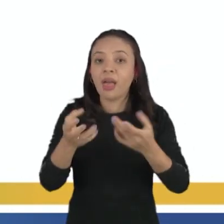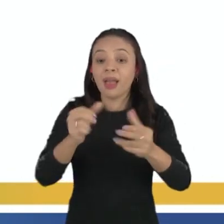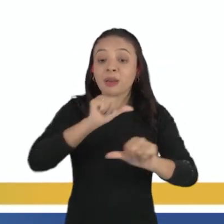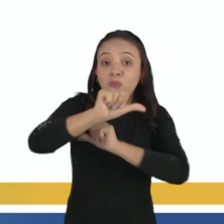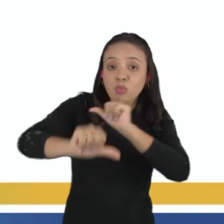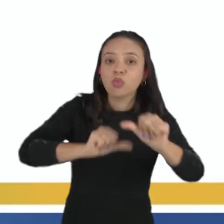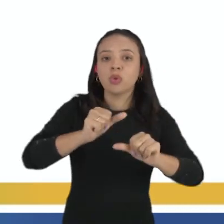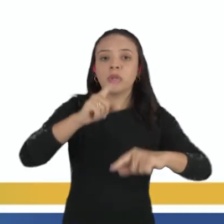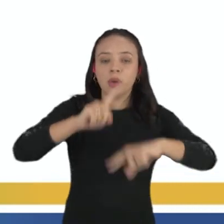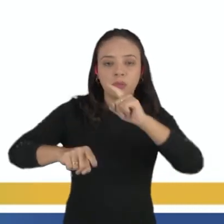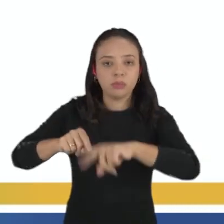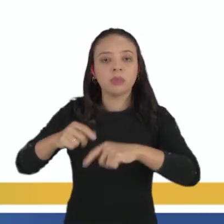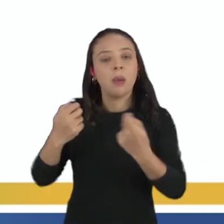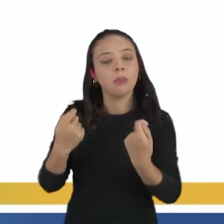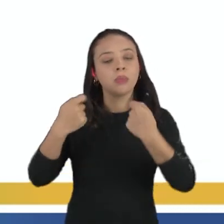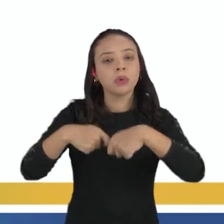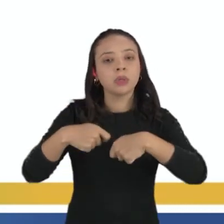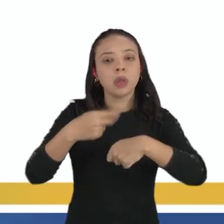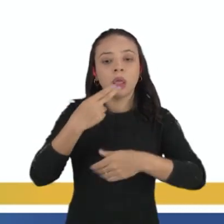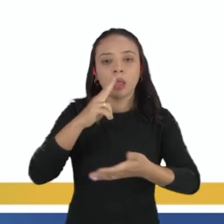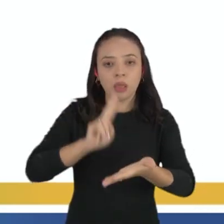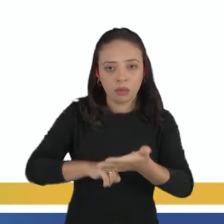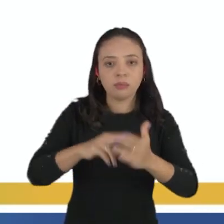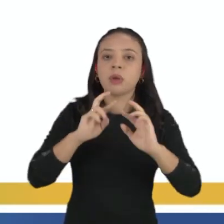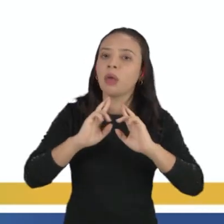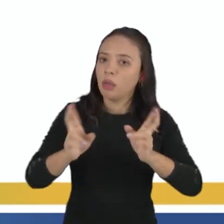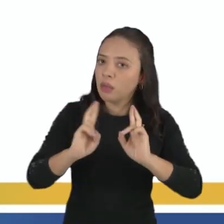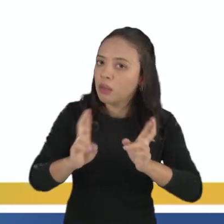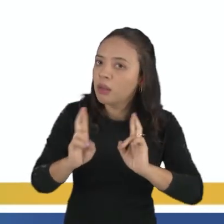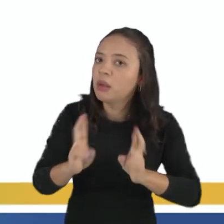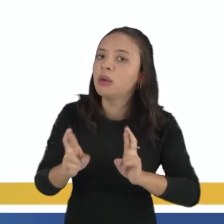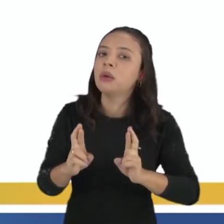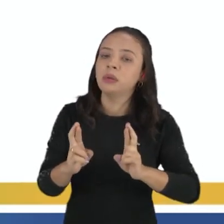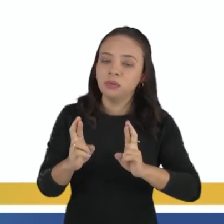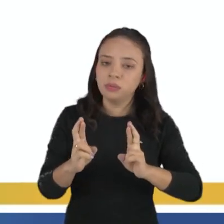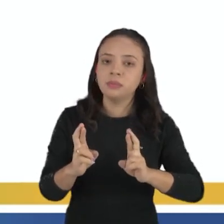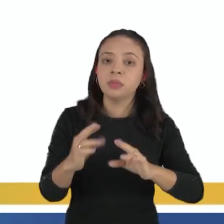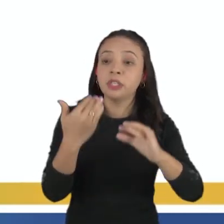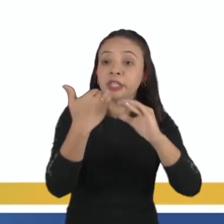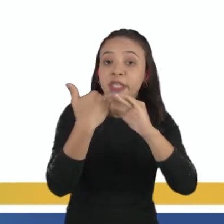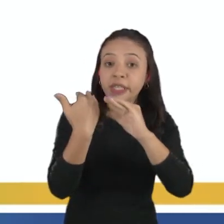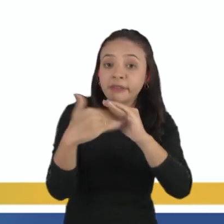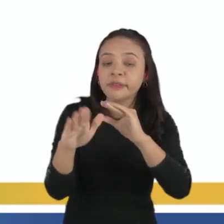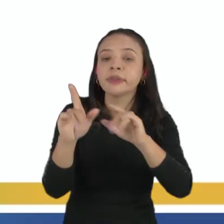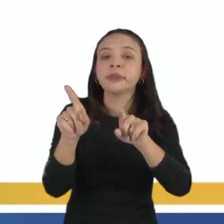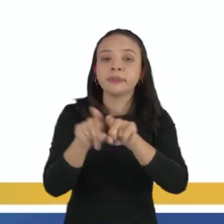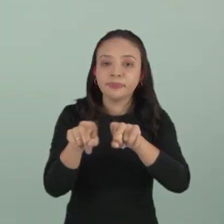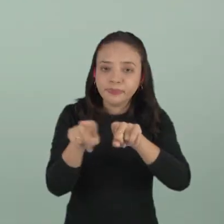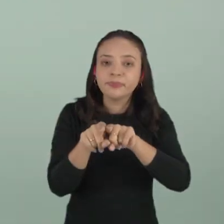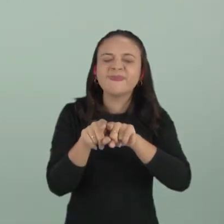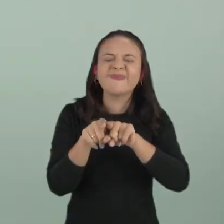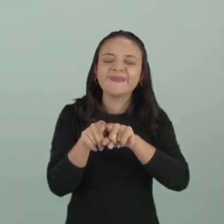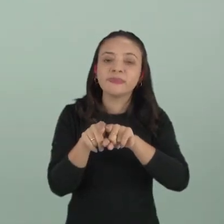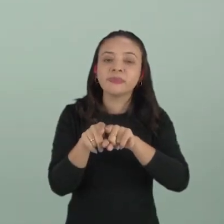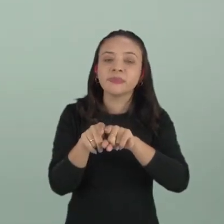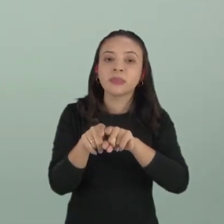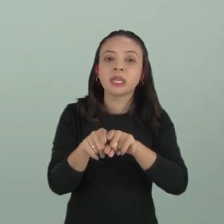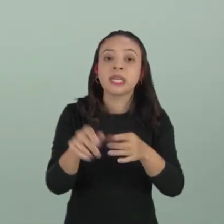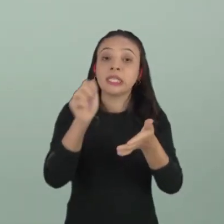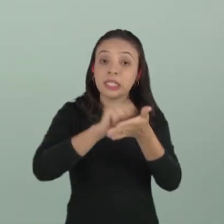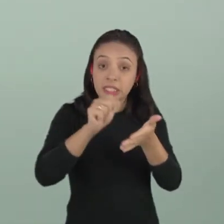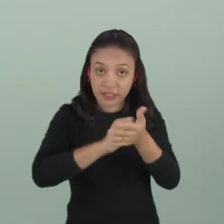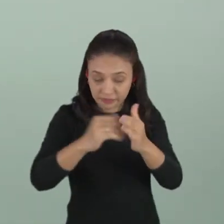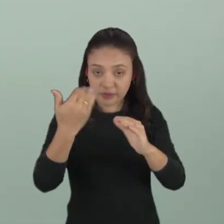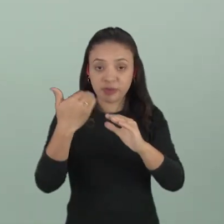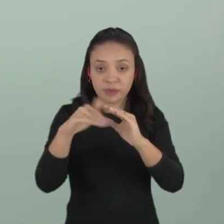troca desse produto, você pode escrever uma carta de reclamação, mandar um e-mail, dentro desse e-mail